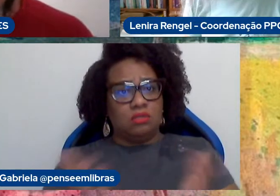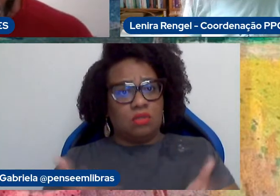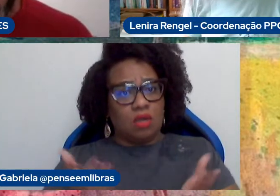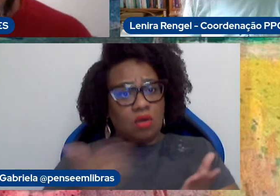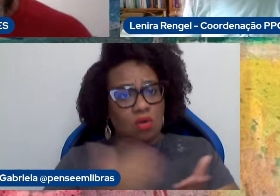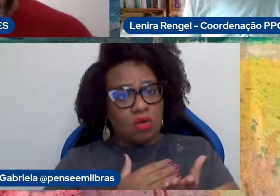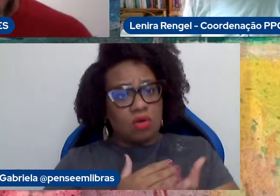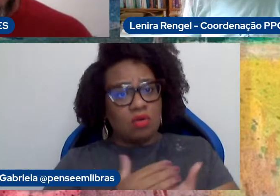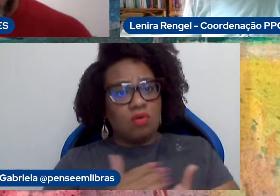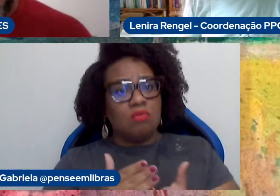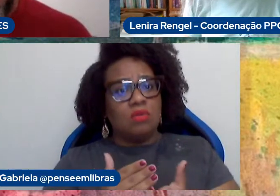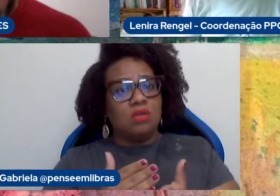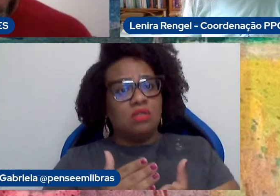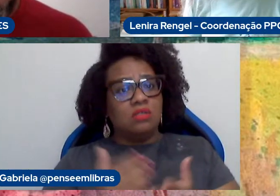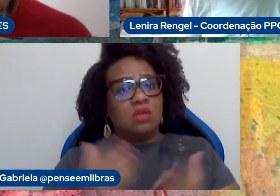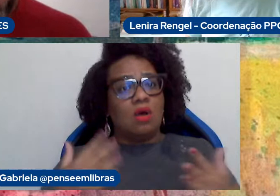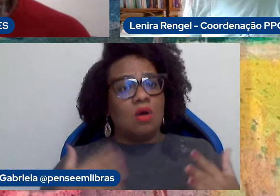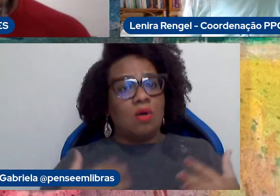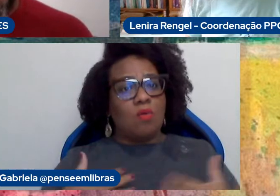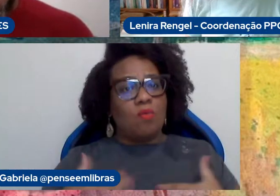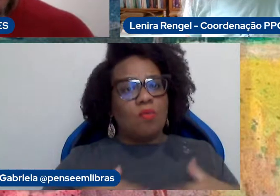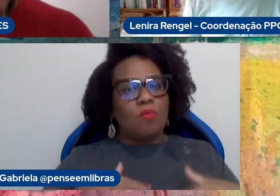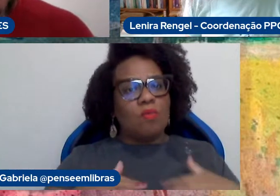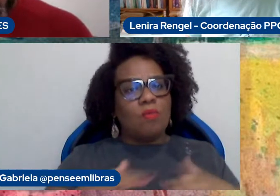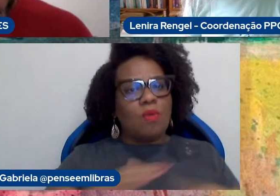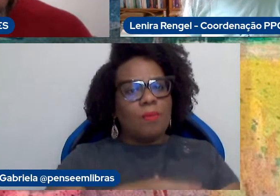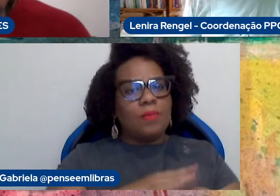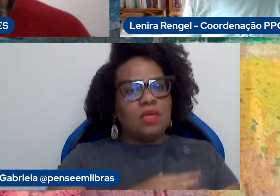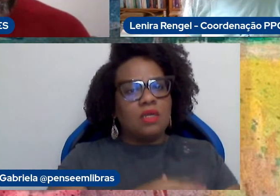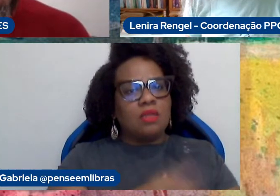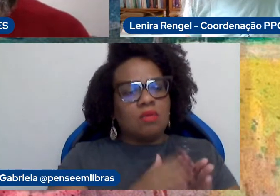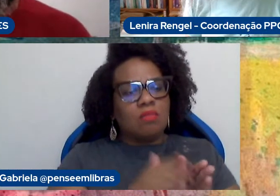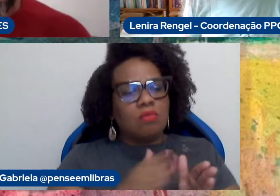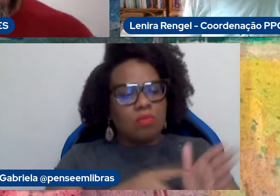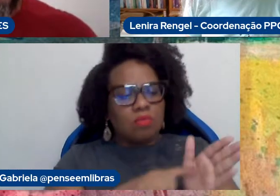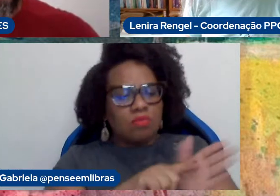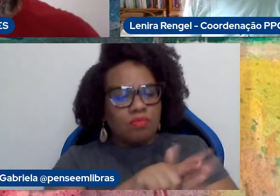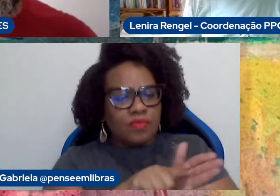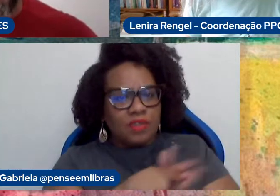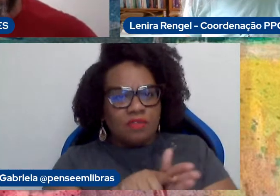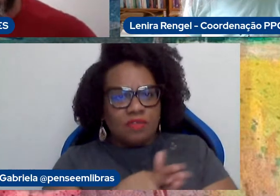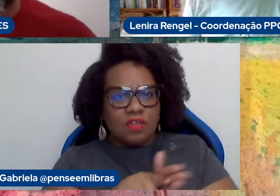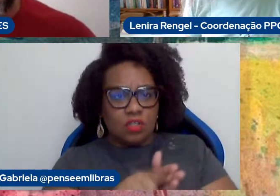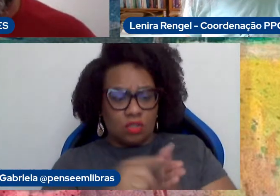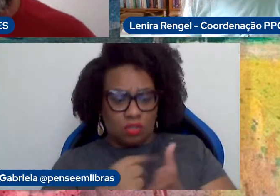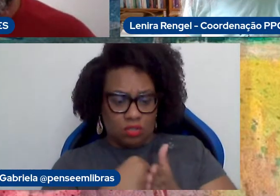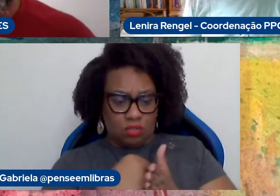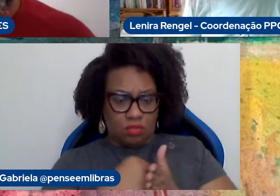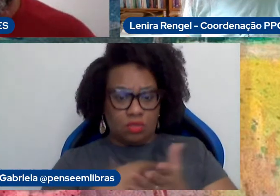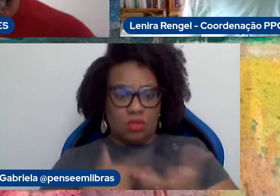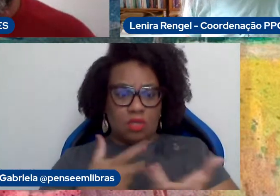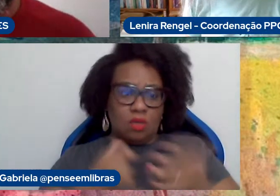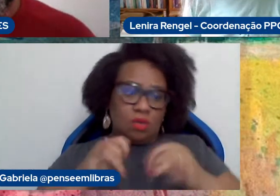parte do momento em eu vou sair somente dessa investigação comigo e ampliar isso.